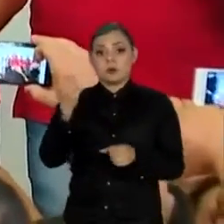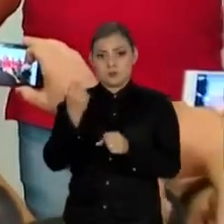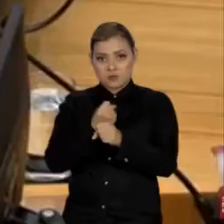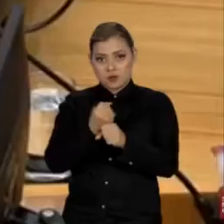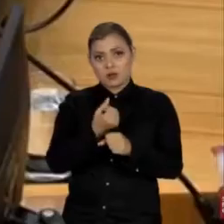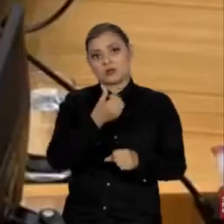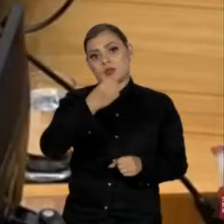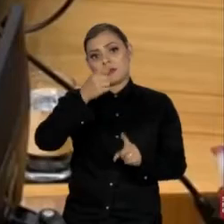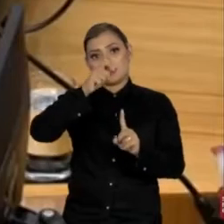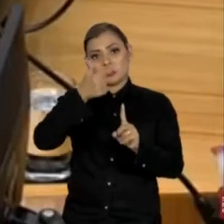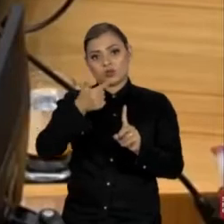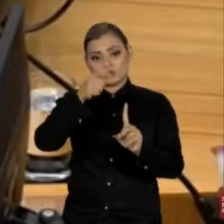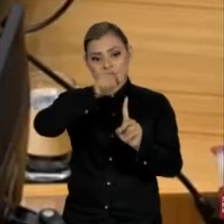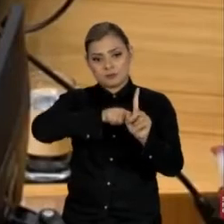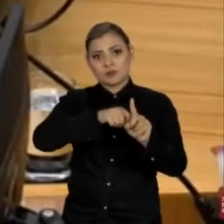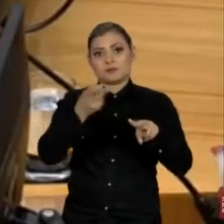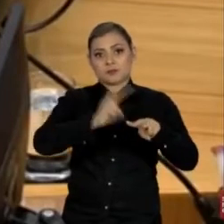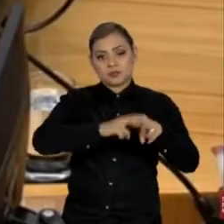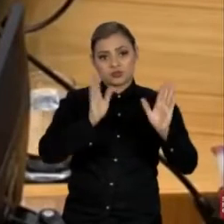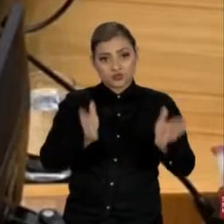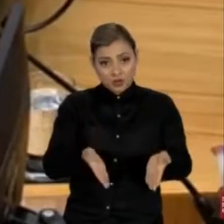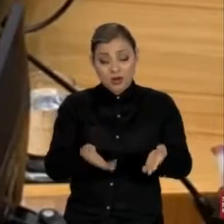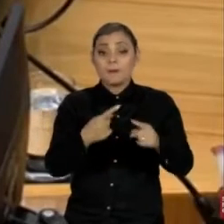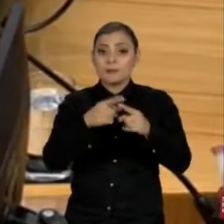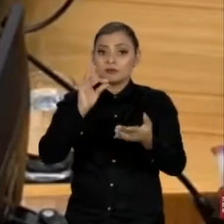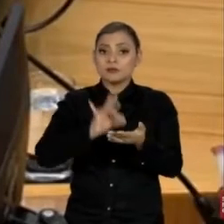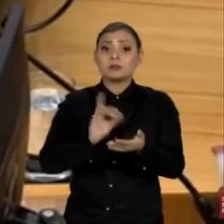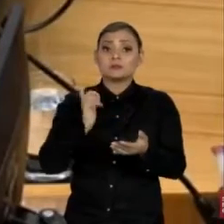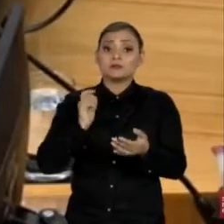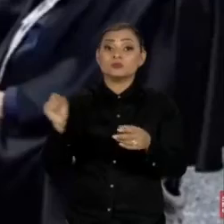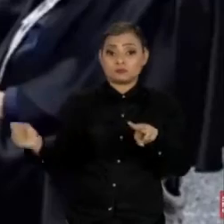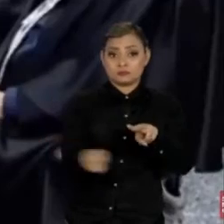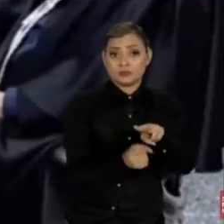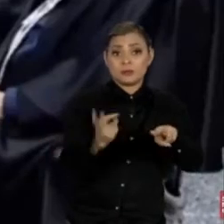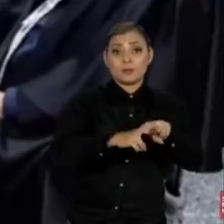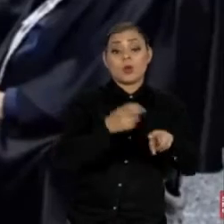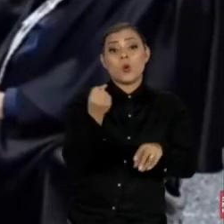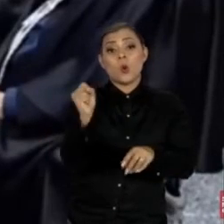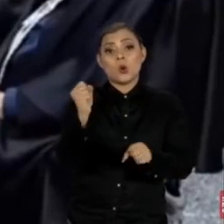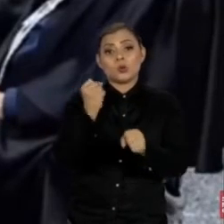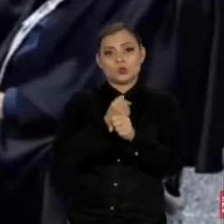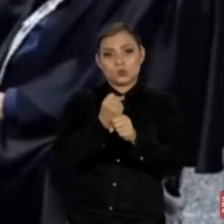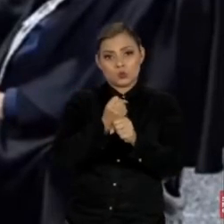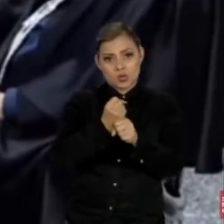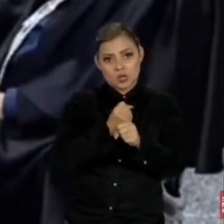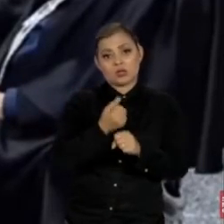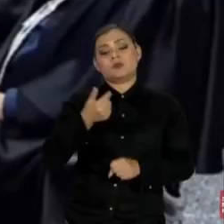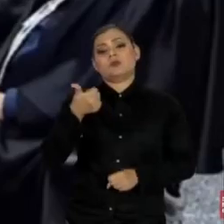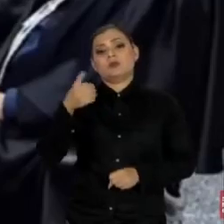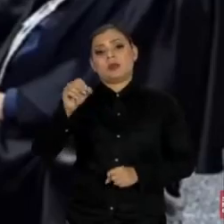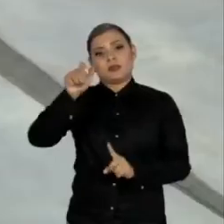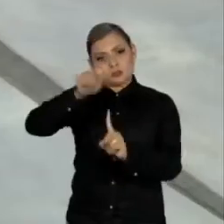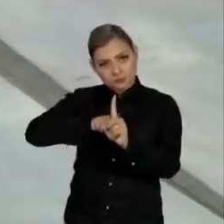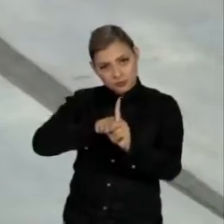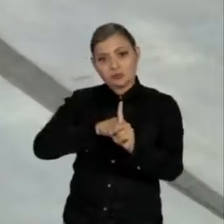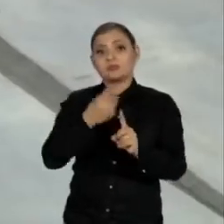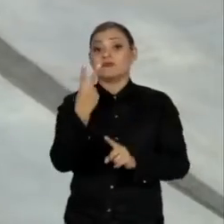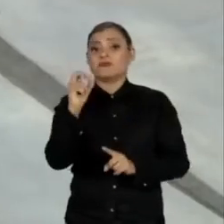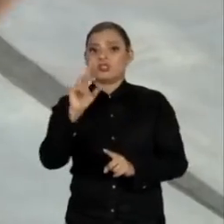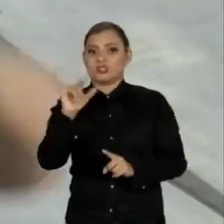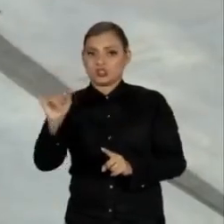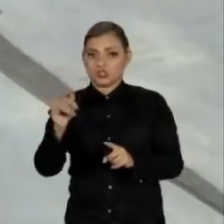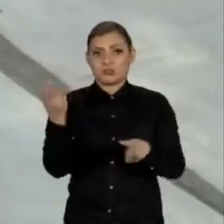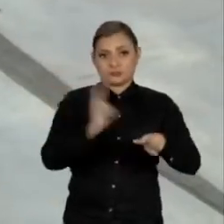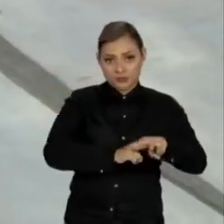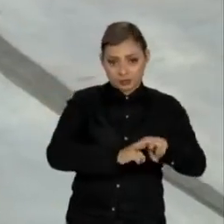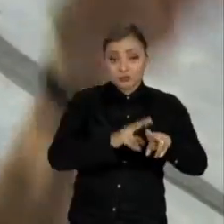pelo STJ, Superior Tribunal de Justiça, que reduziu a pena original para 8 anos, 10 meses e 20 dias de prisão. Mas como o